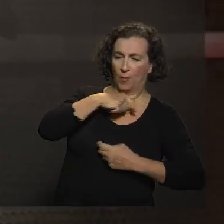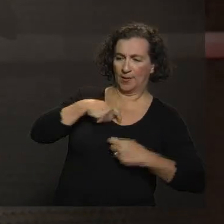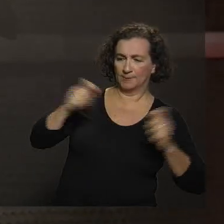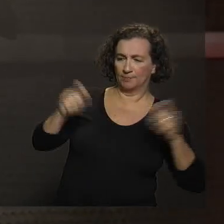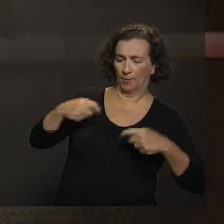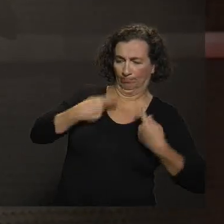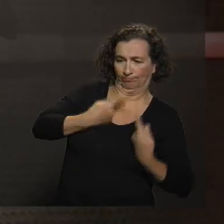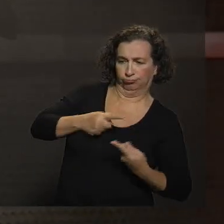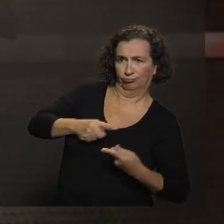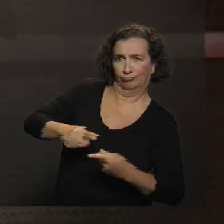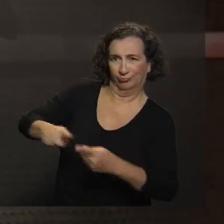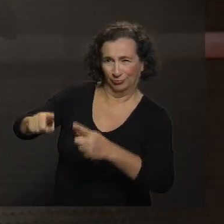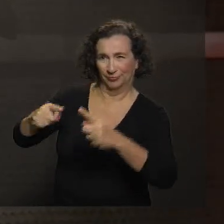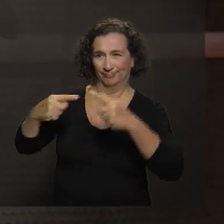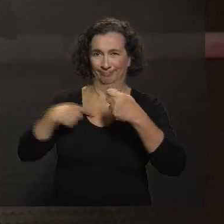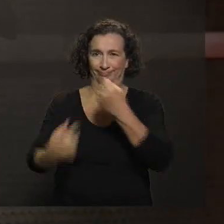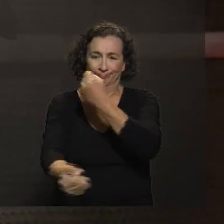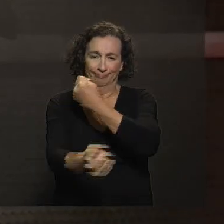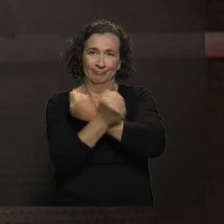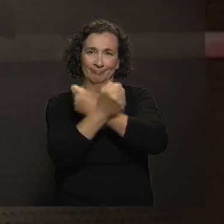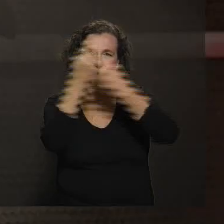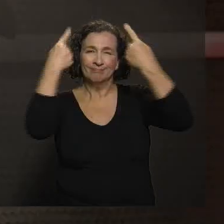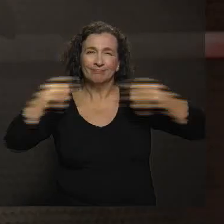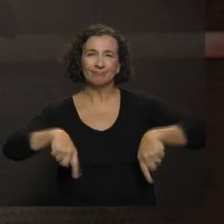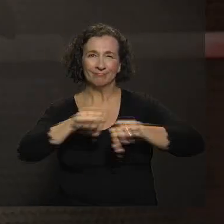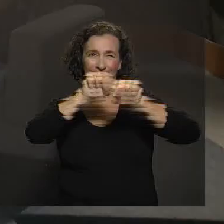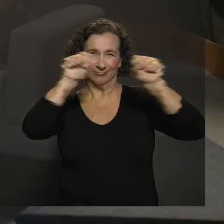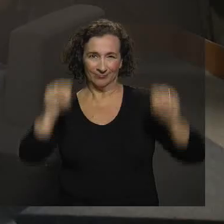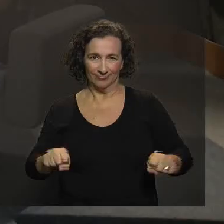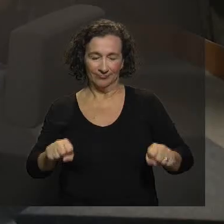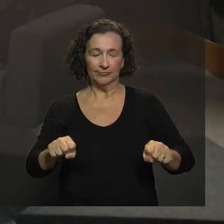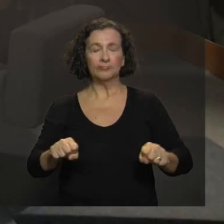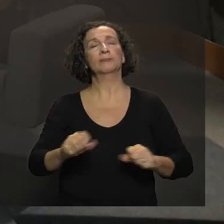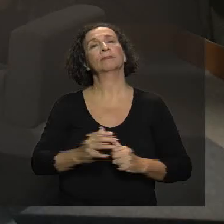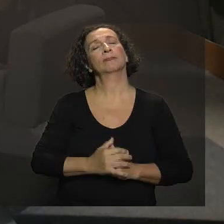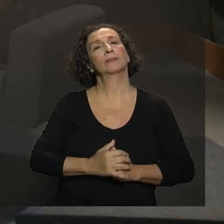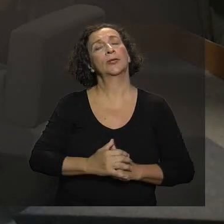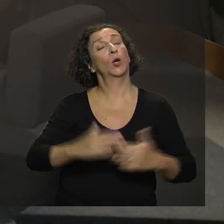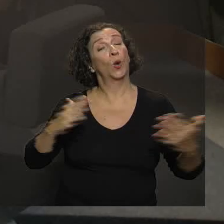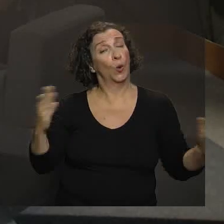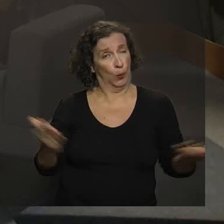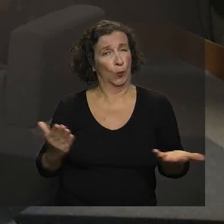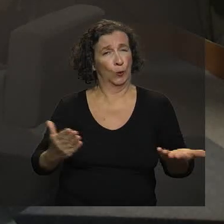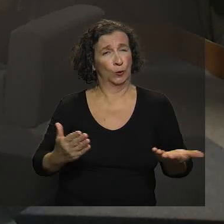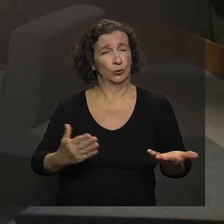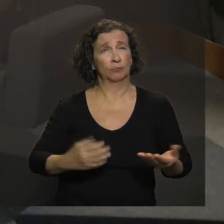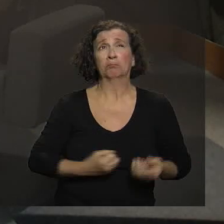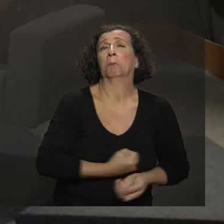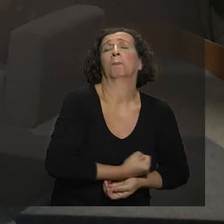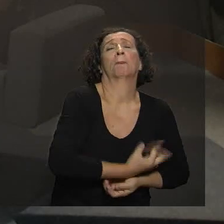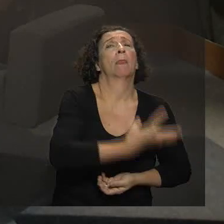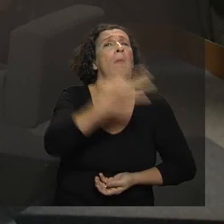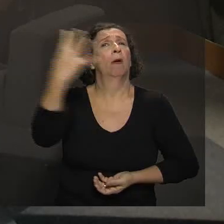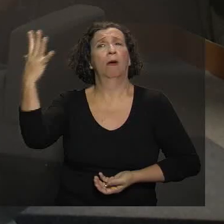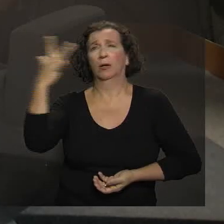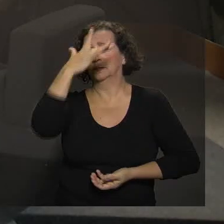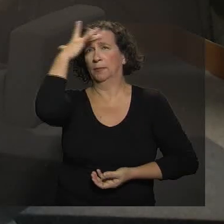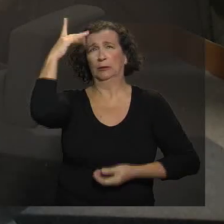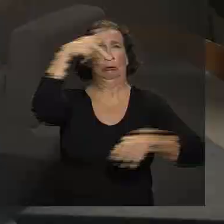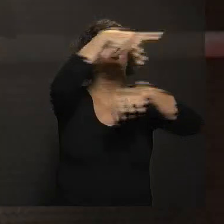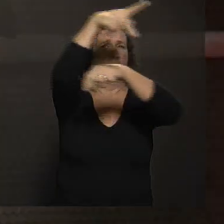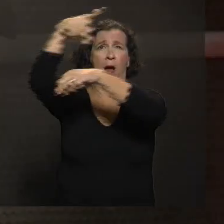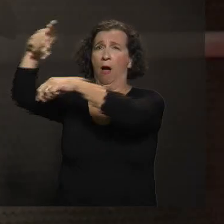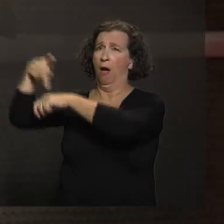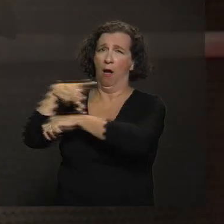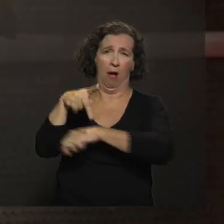poder ativar o sistema de defesa, para combater. Exatamente. Agora, hoje, milhares de pessoas, enfim, em diversos países,